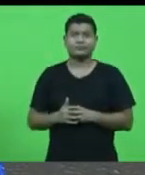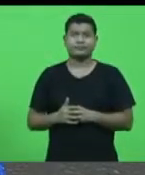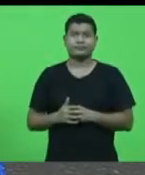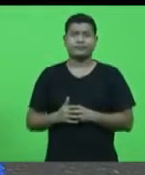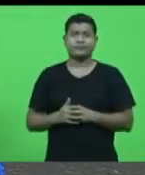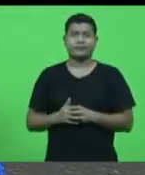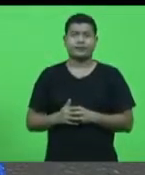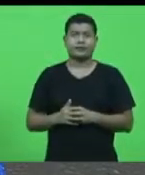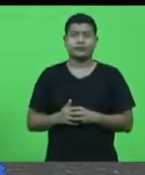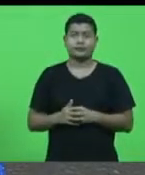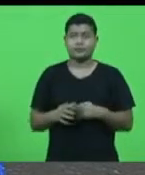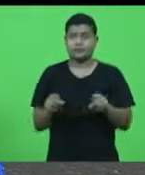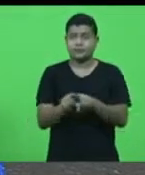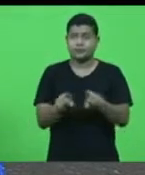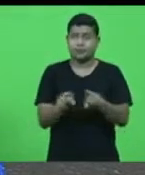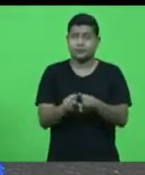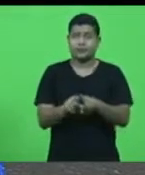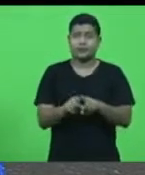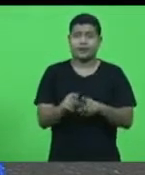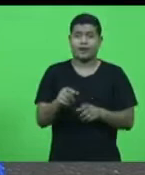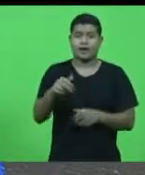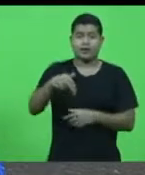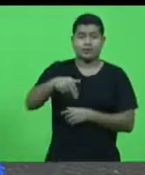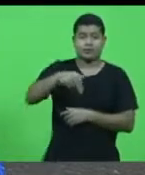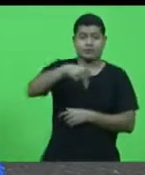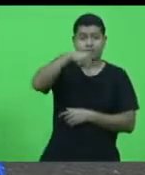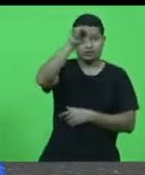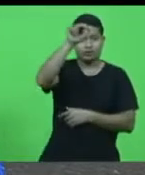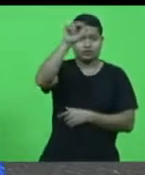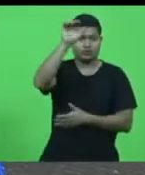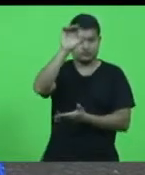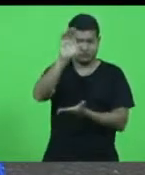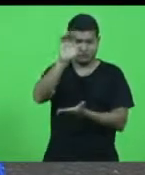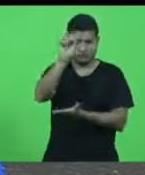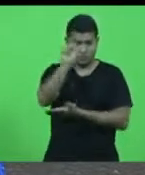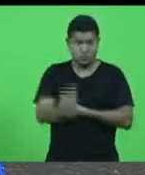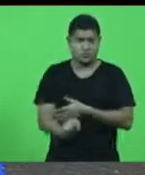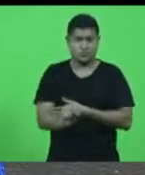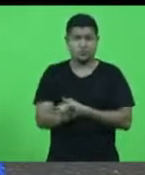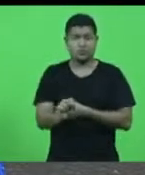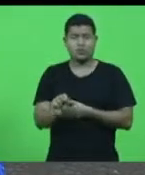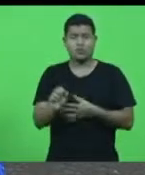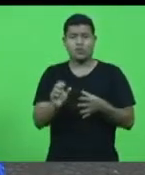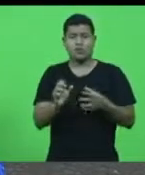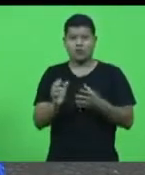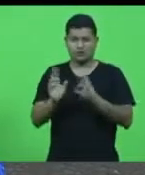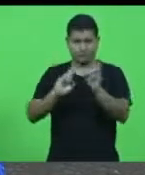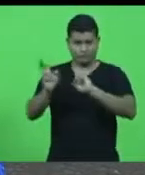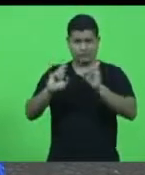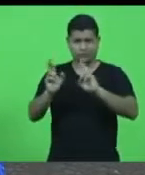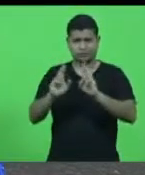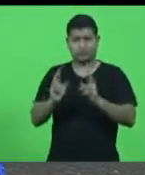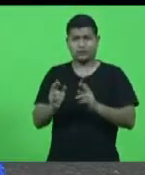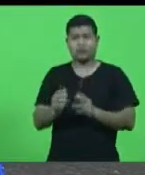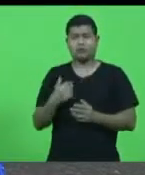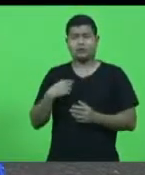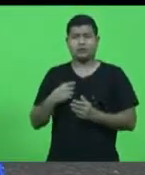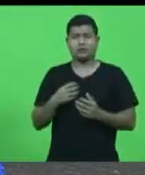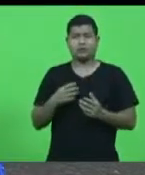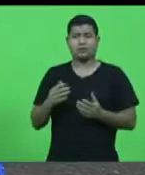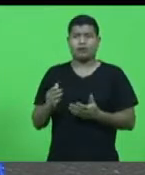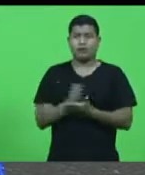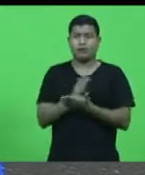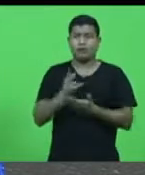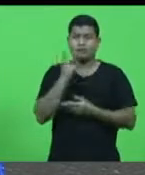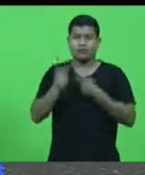a norte-sul que pouco se fala dela, mas para que